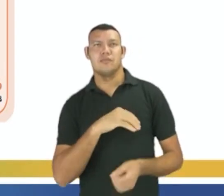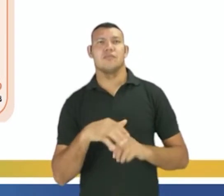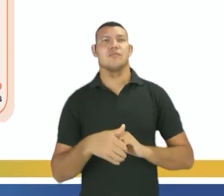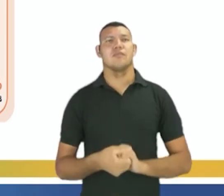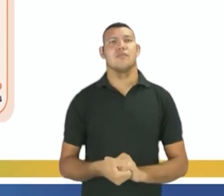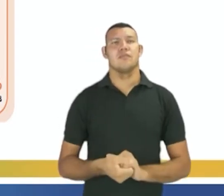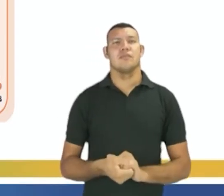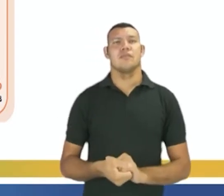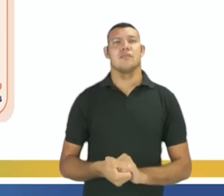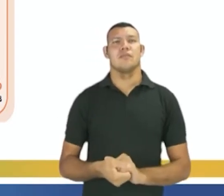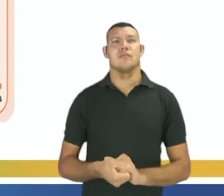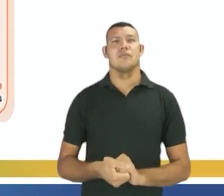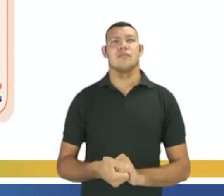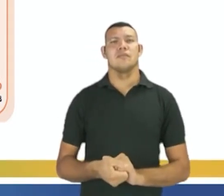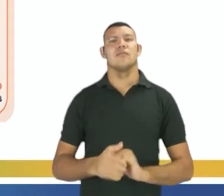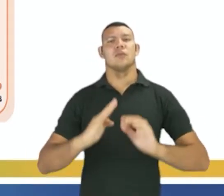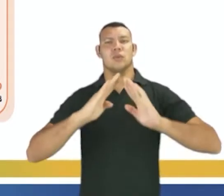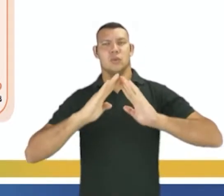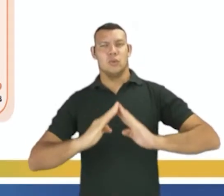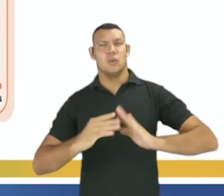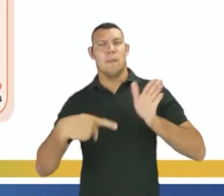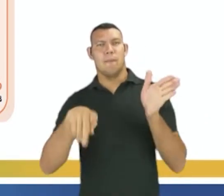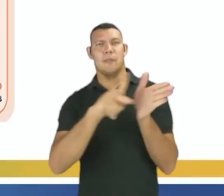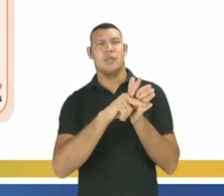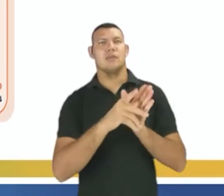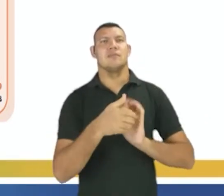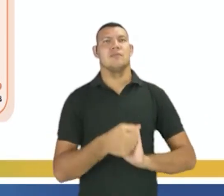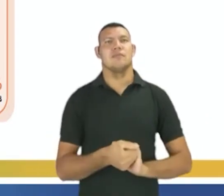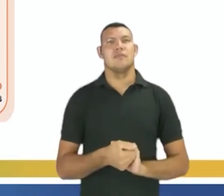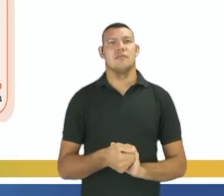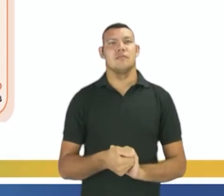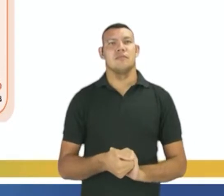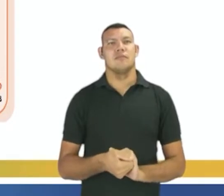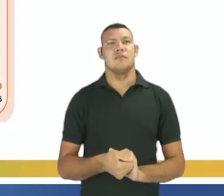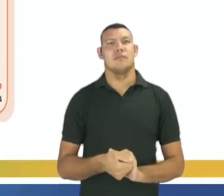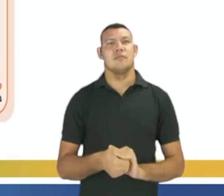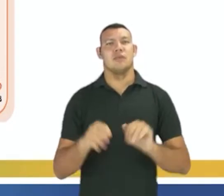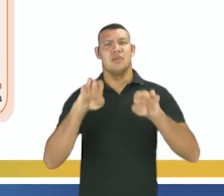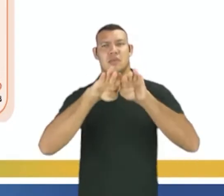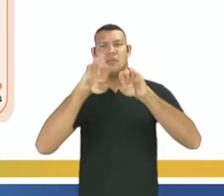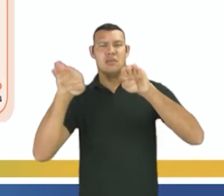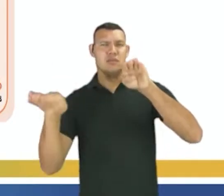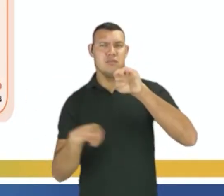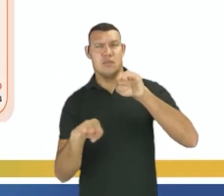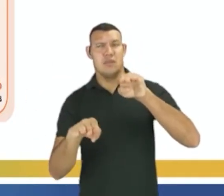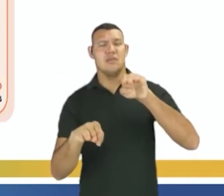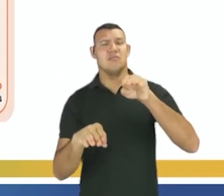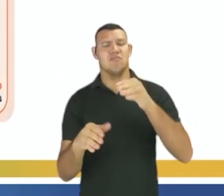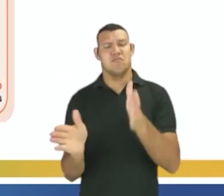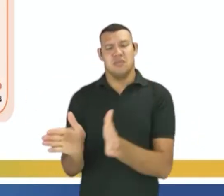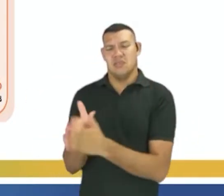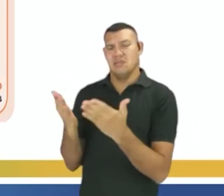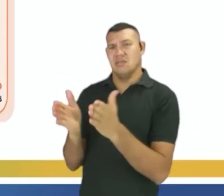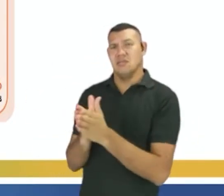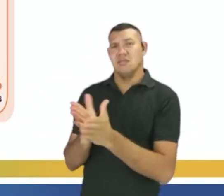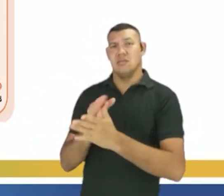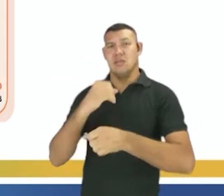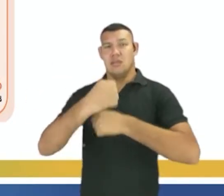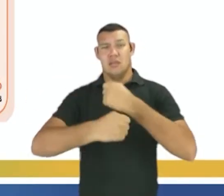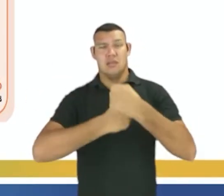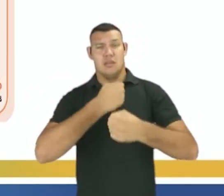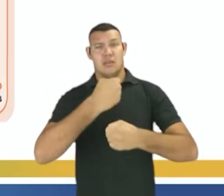distribuição de renda e condições de moradia. Pessoas abaixo das linhas de pobreza, em 2018,